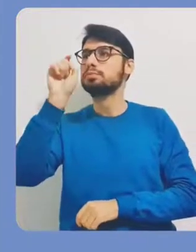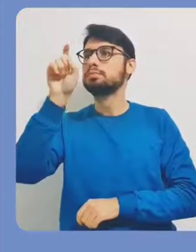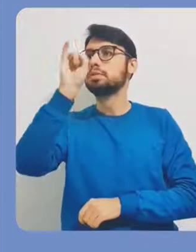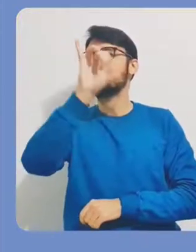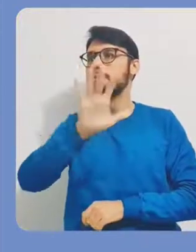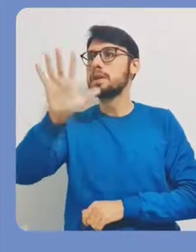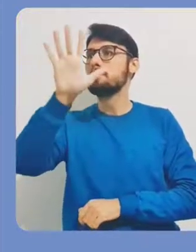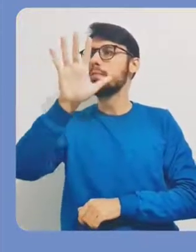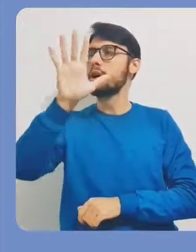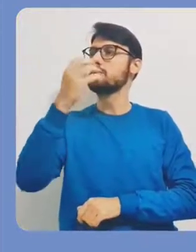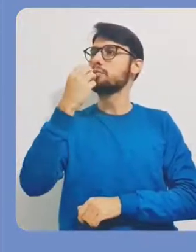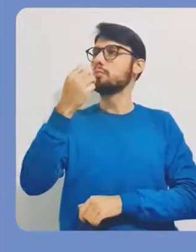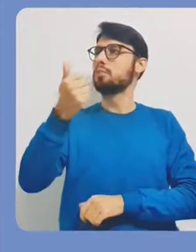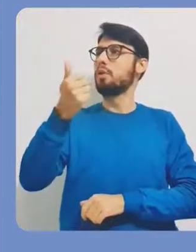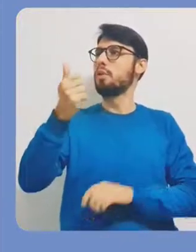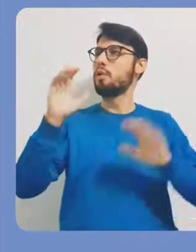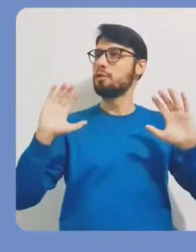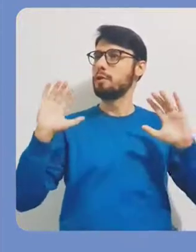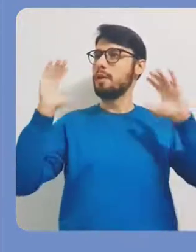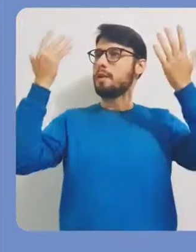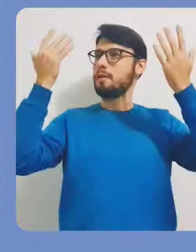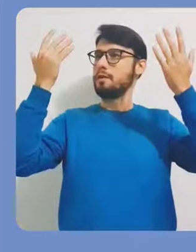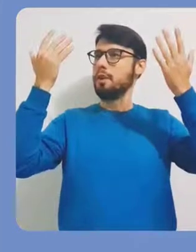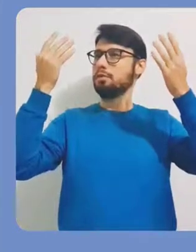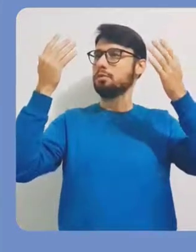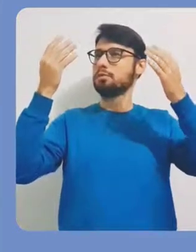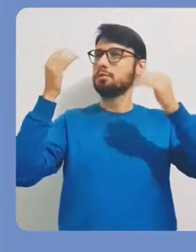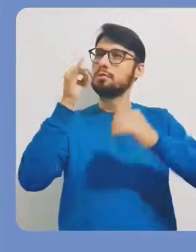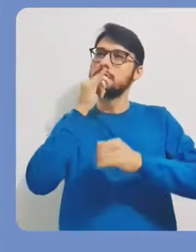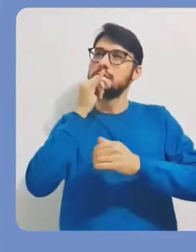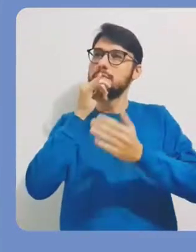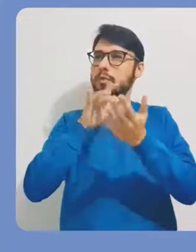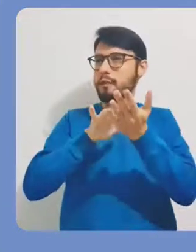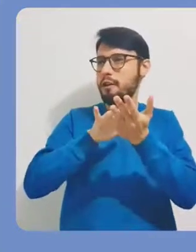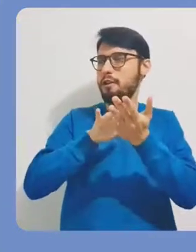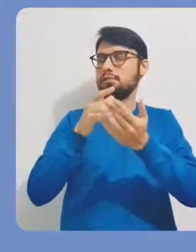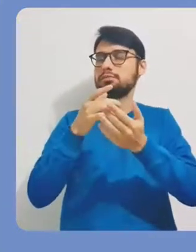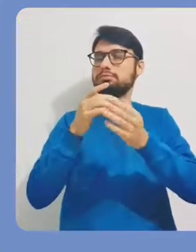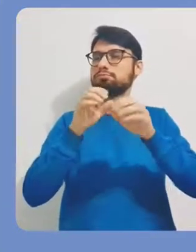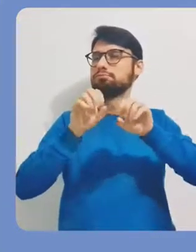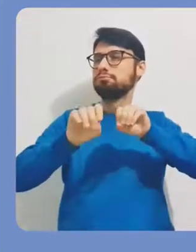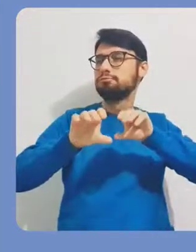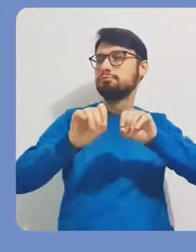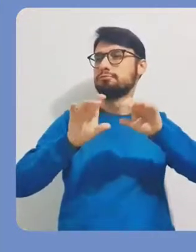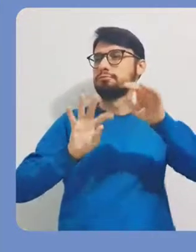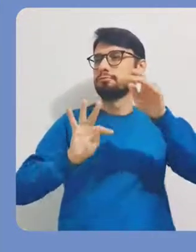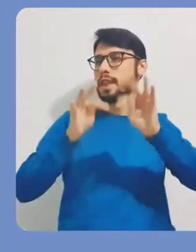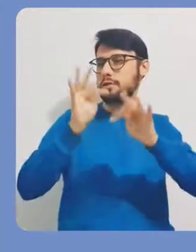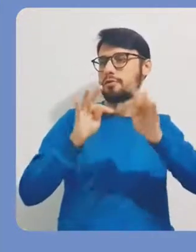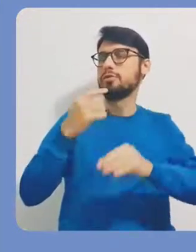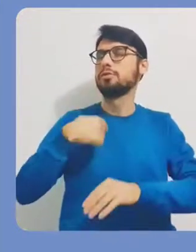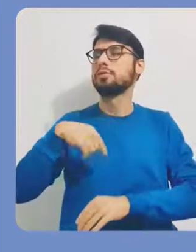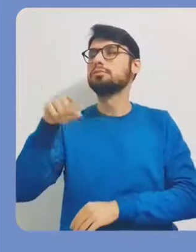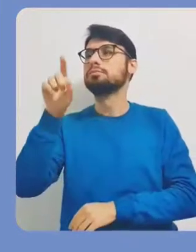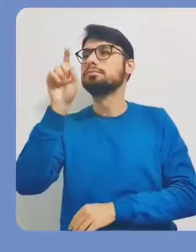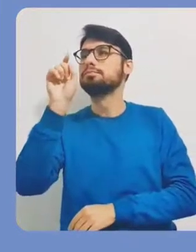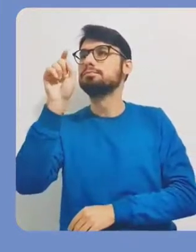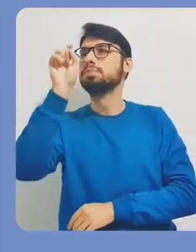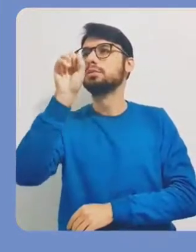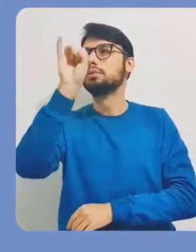Então, fazendo a seleção do arquivo, eu vou colocar uma imagem que represente o nosso simpósio sobre educação e tecnologia.